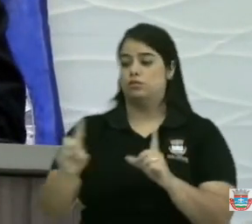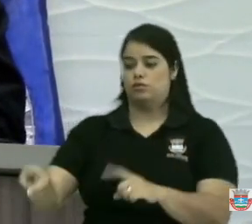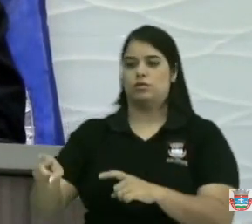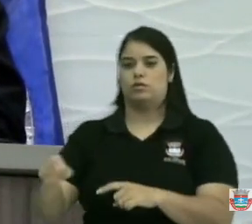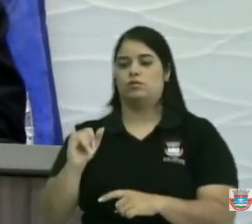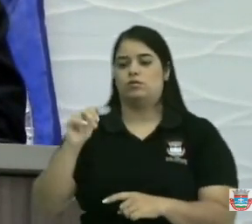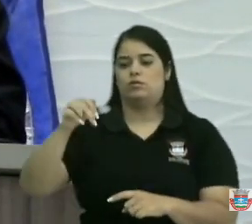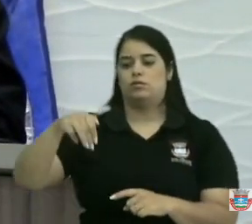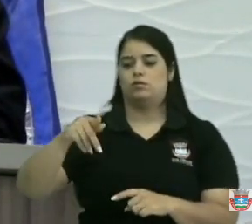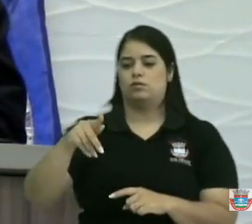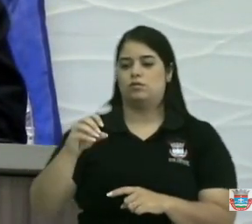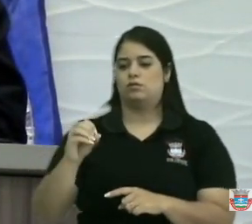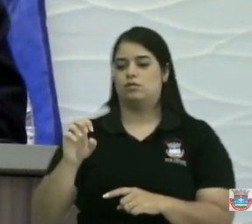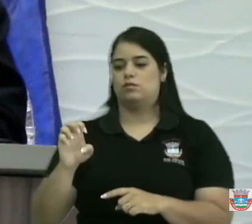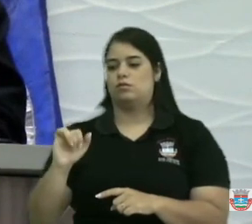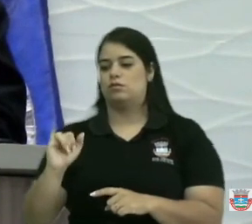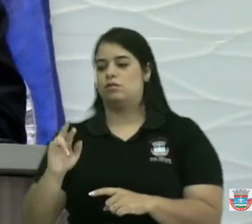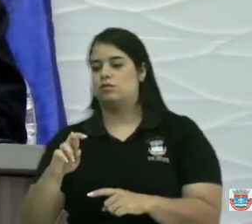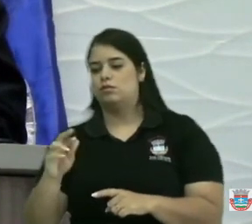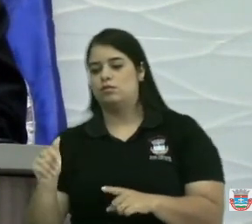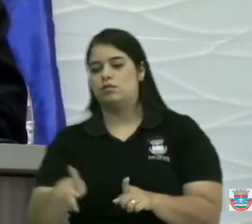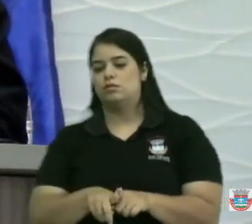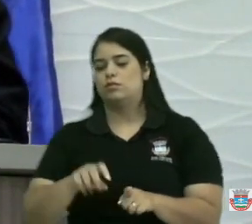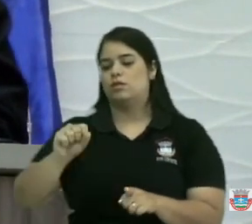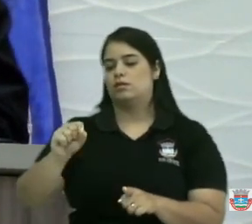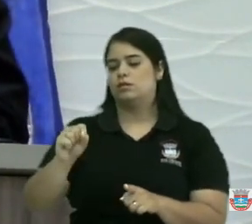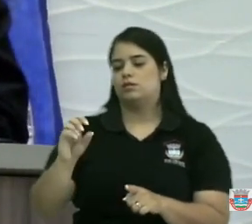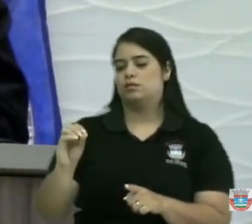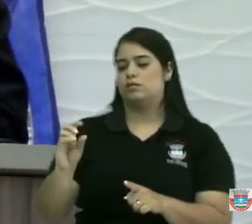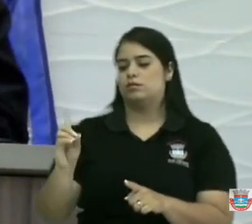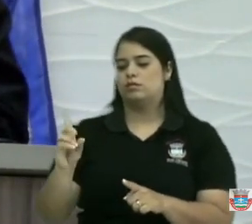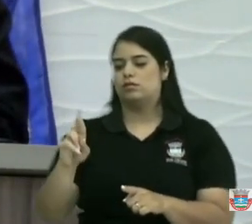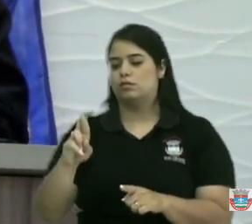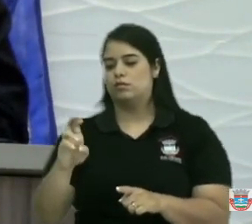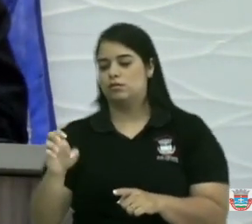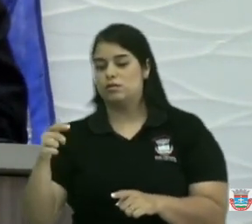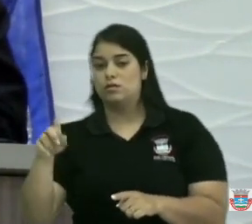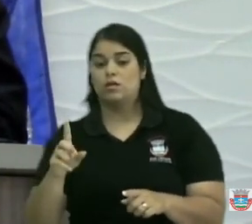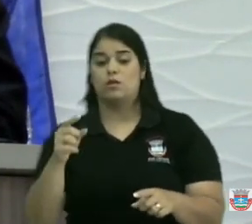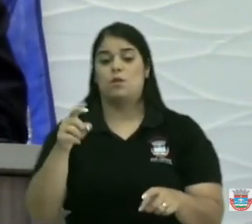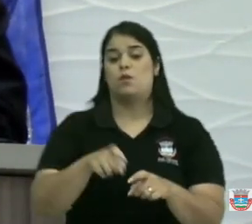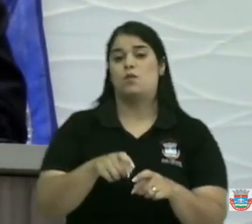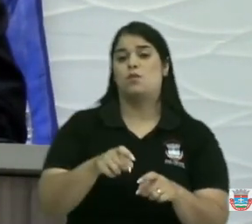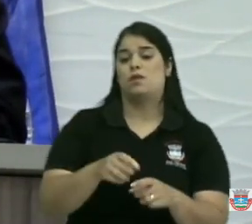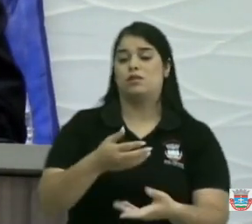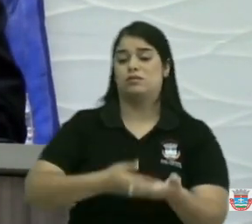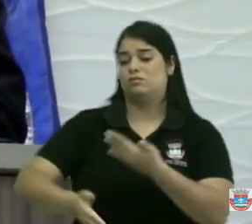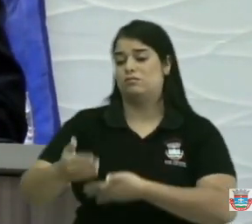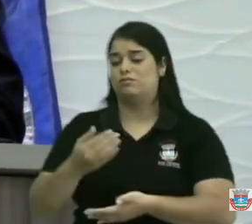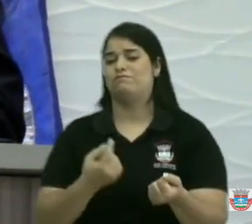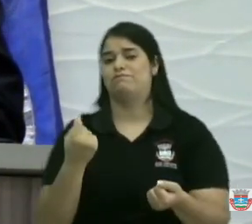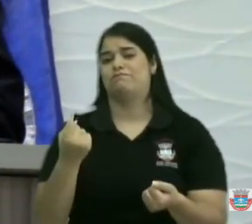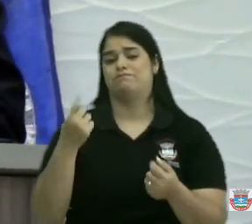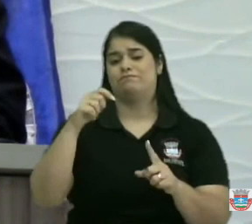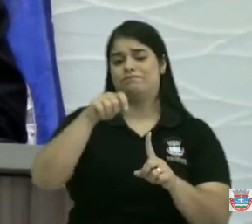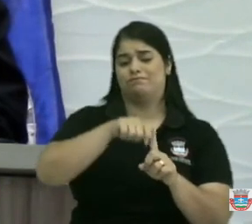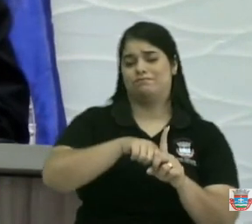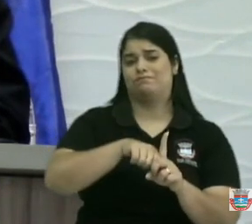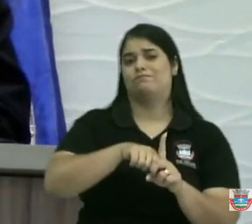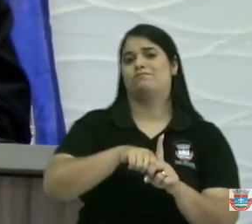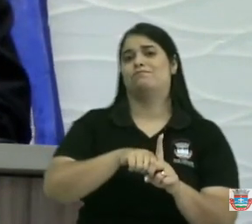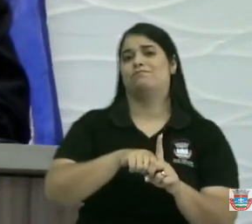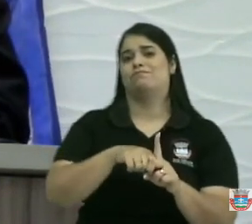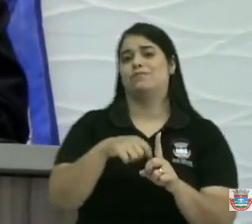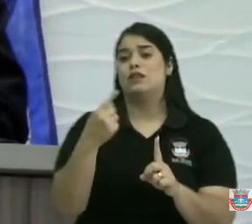nada da ambulância já tem dois anos um médico que atendia uma vez por mês na comunidade do